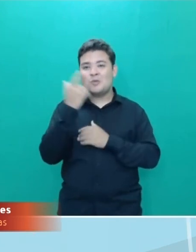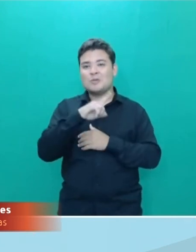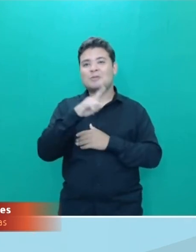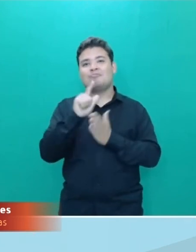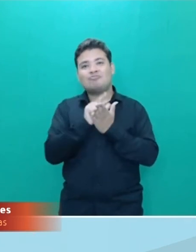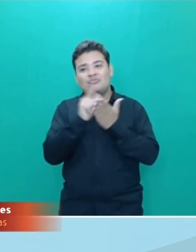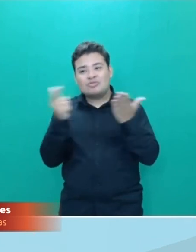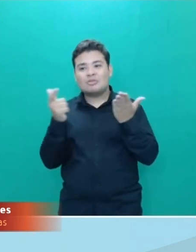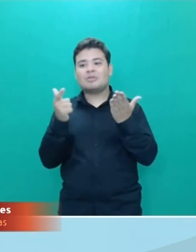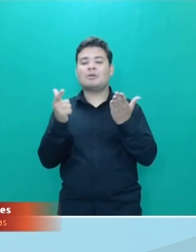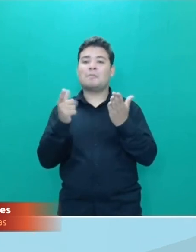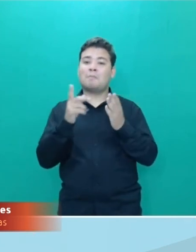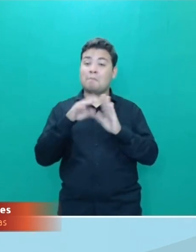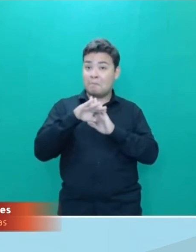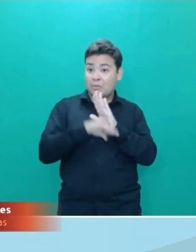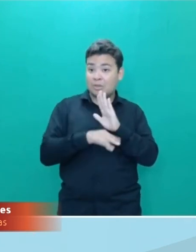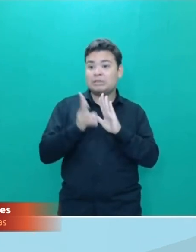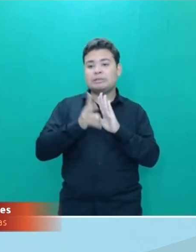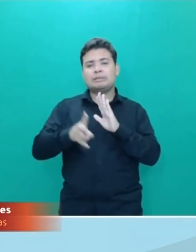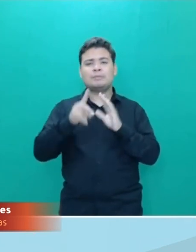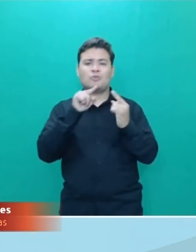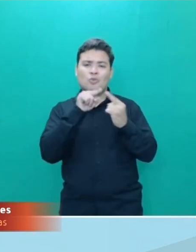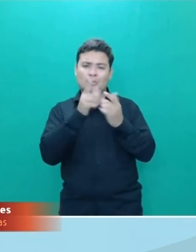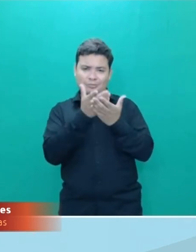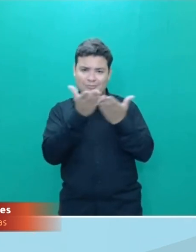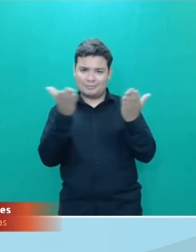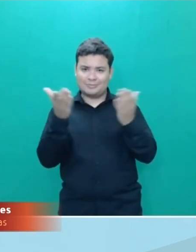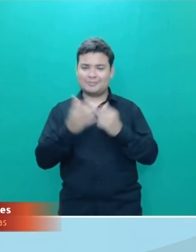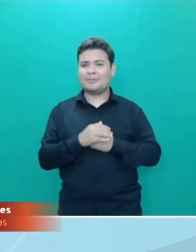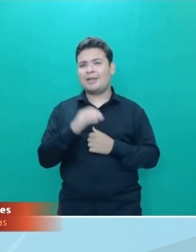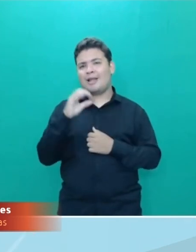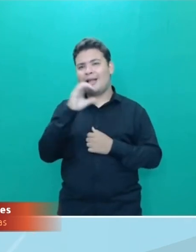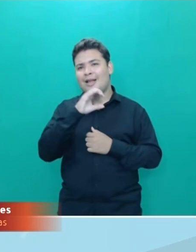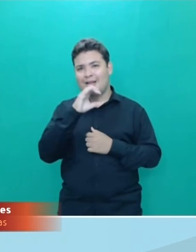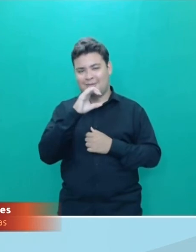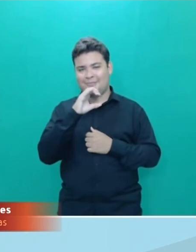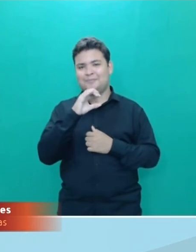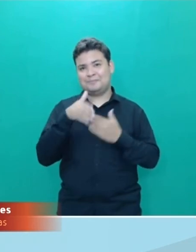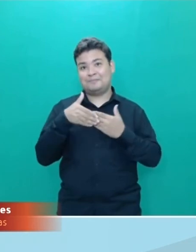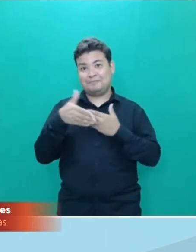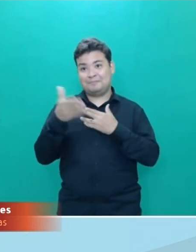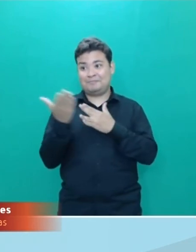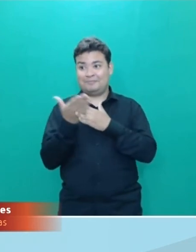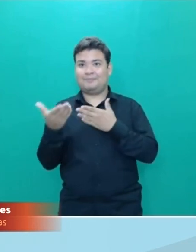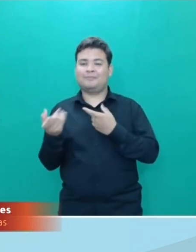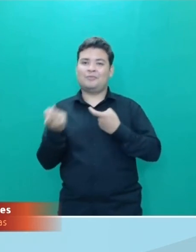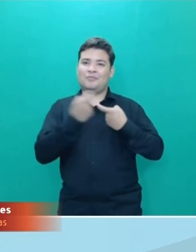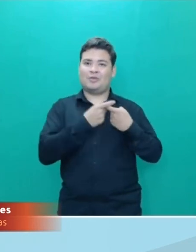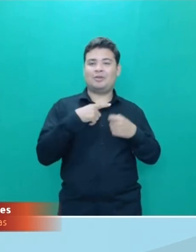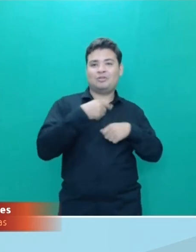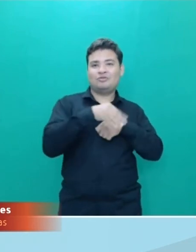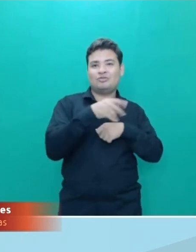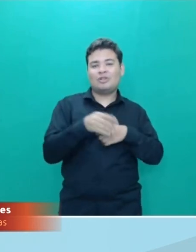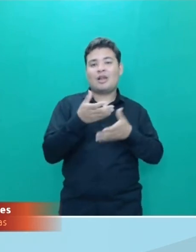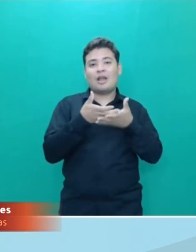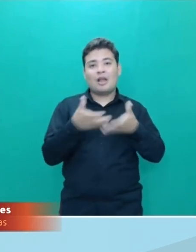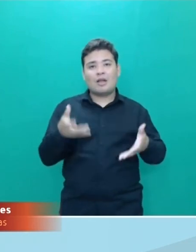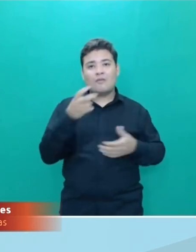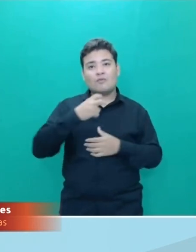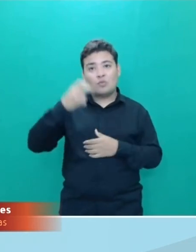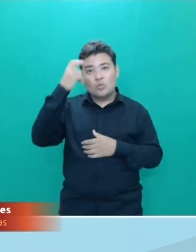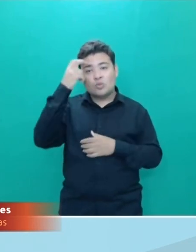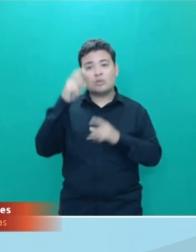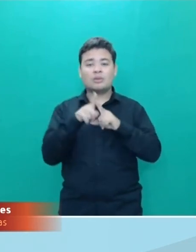programa sempre com a sua cara. Daqui a pouquinho a gente volta então para você conferir dicas de eventos culturais e também uma informação bem